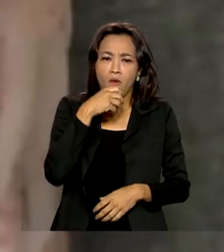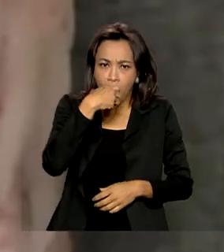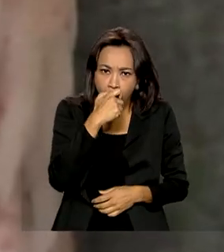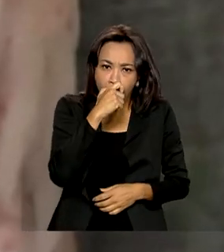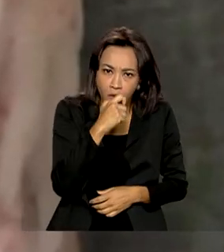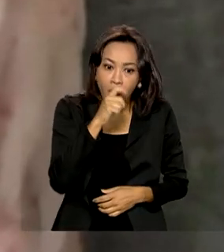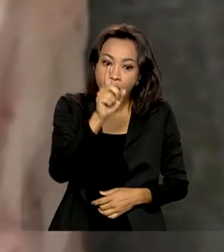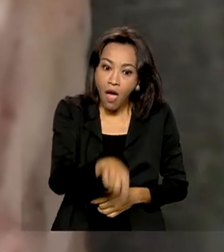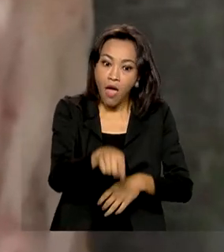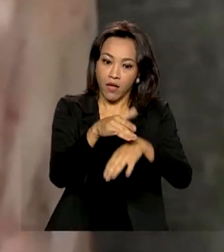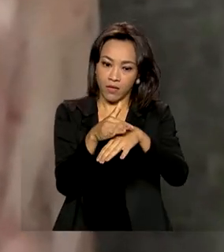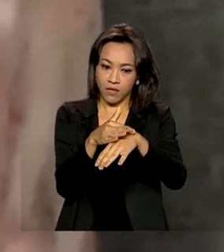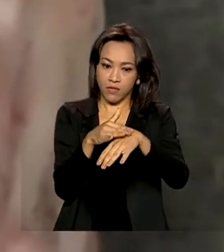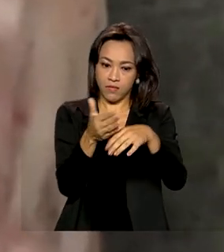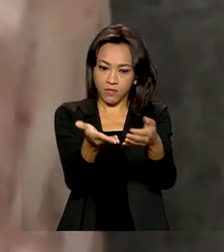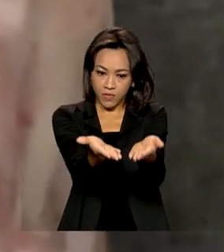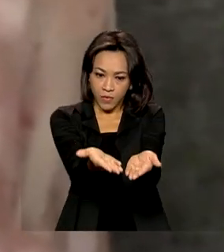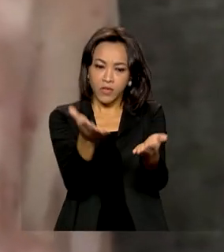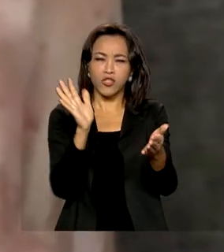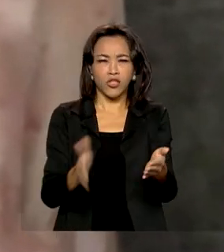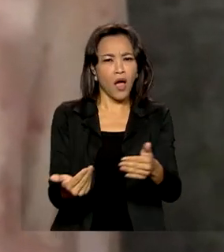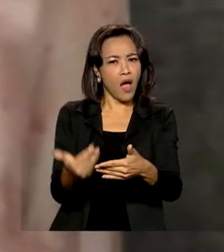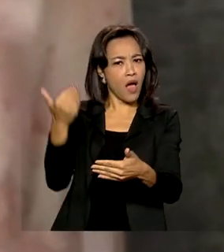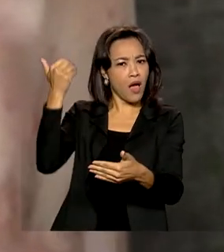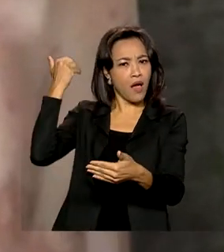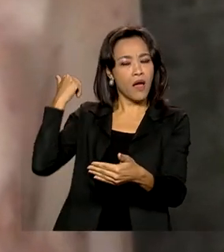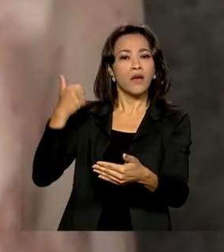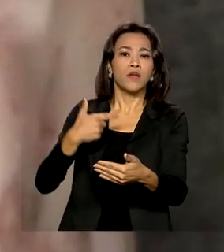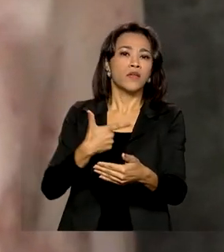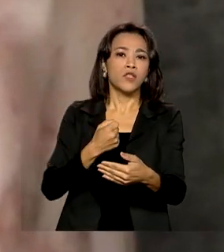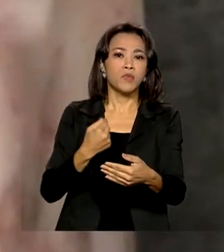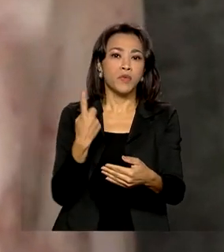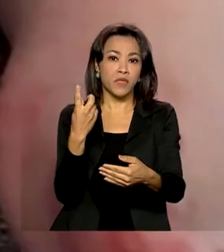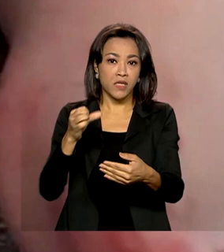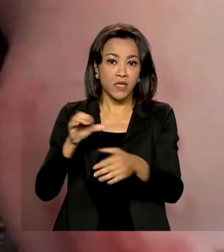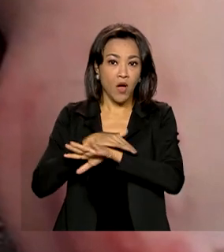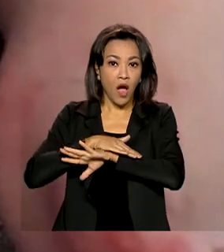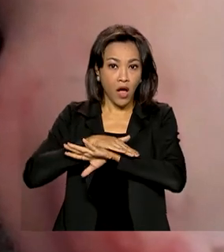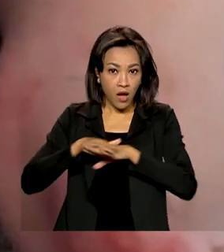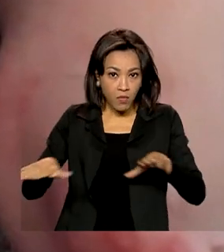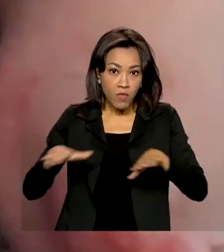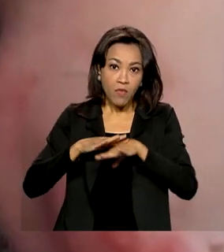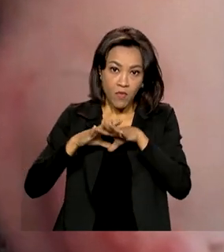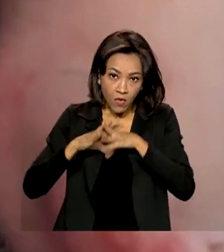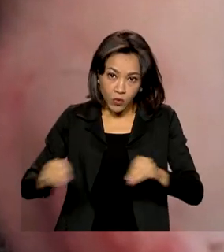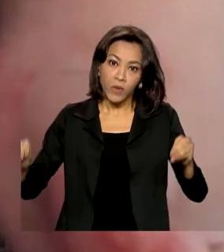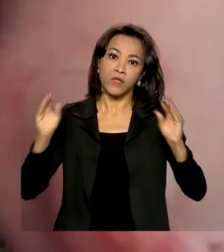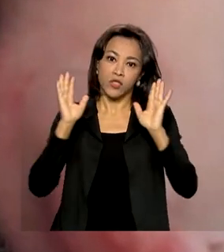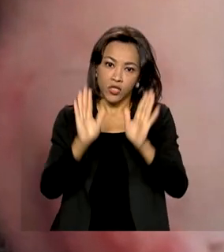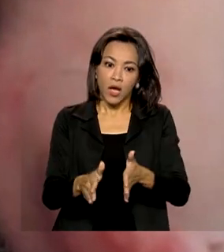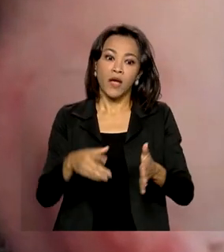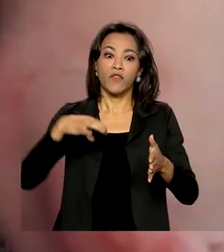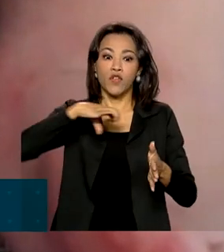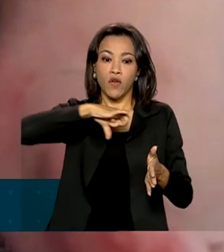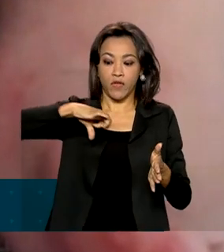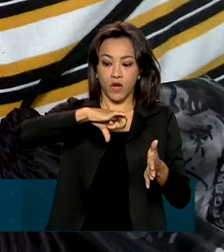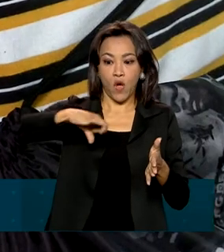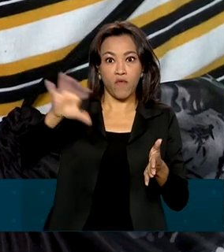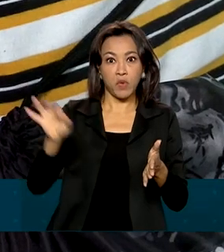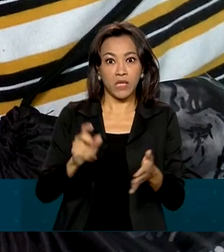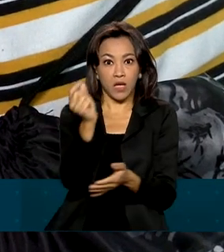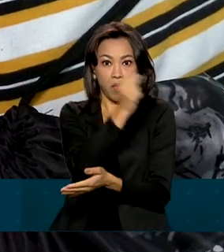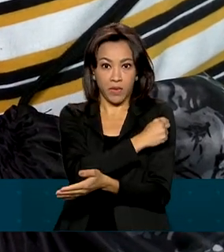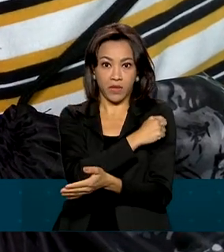Sintomas do sarampo, que foi erradicado aqui no Brasil em 2016, quando a cobertura vacinal chegou a 99%.